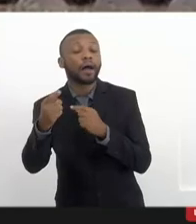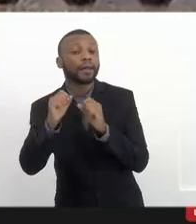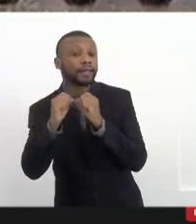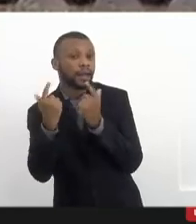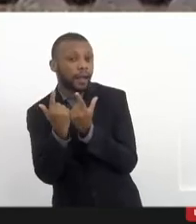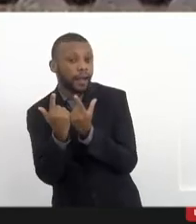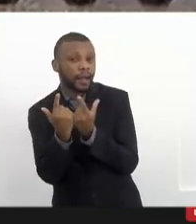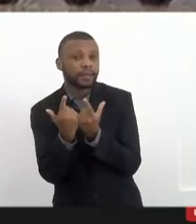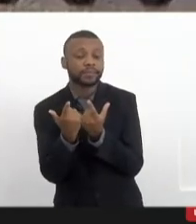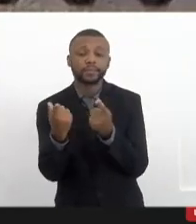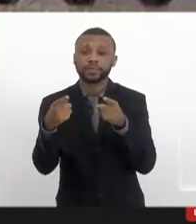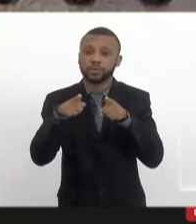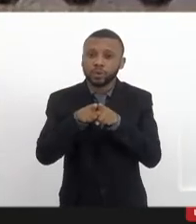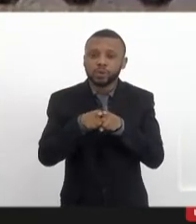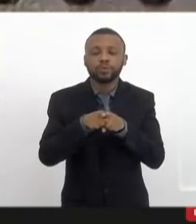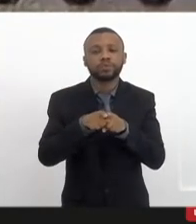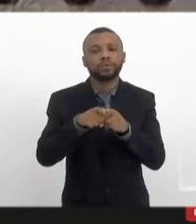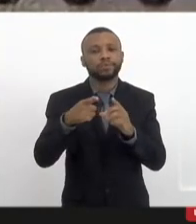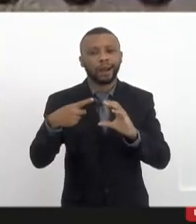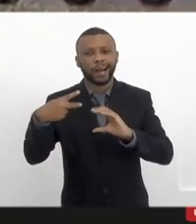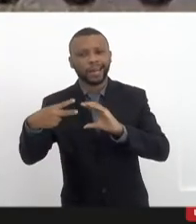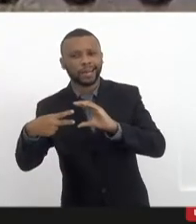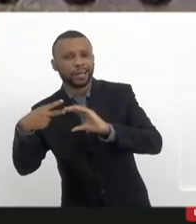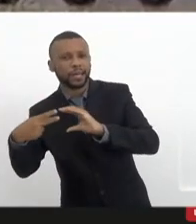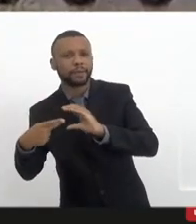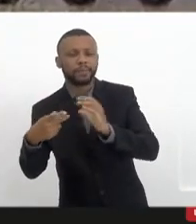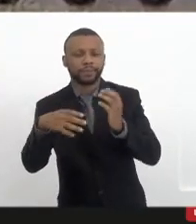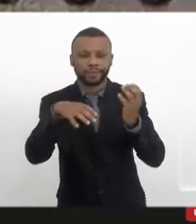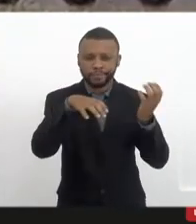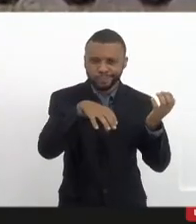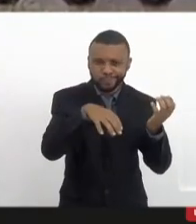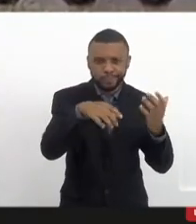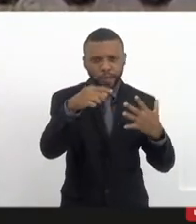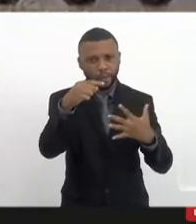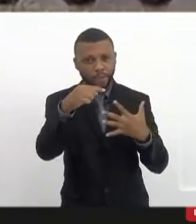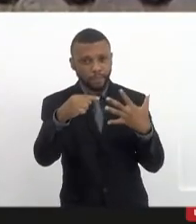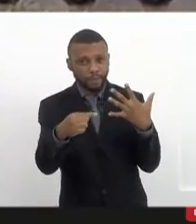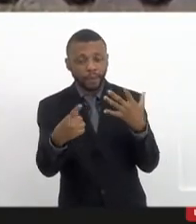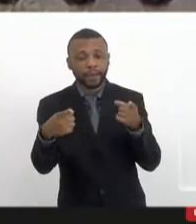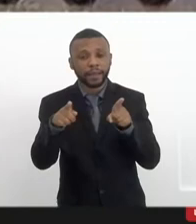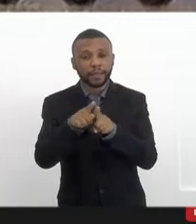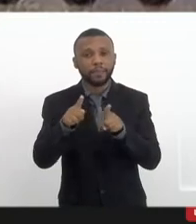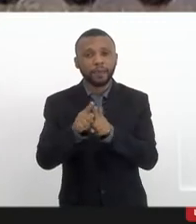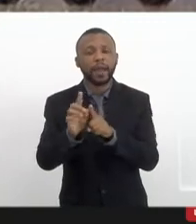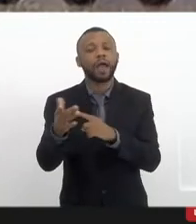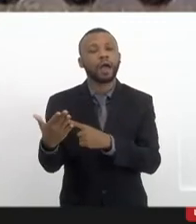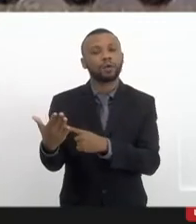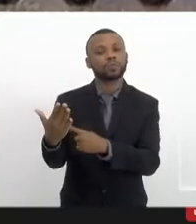casas parlamentares e fortalece também, alimenta